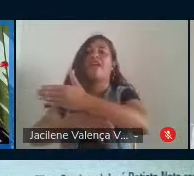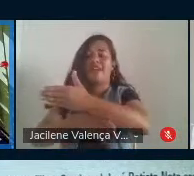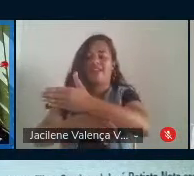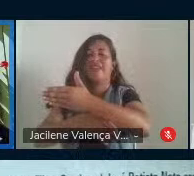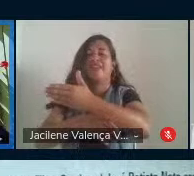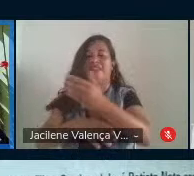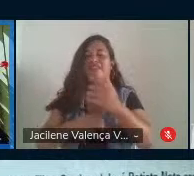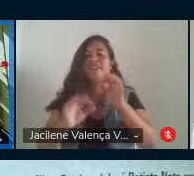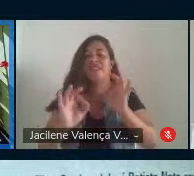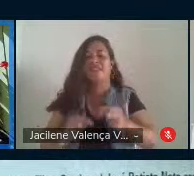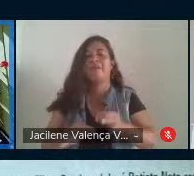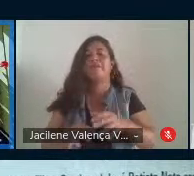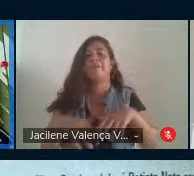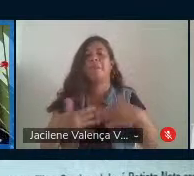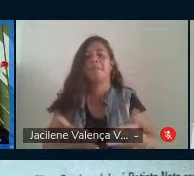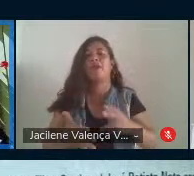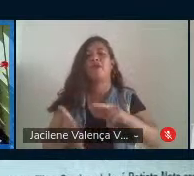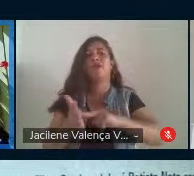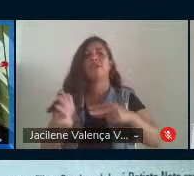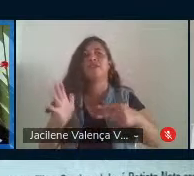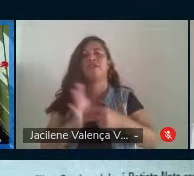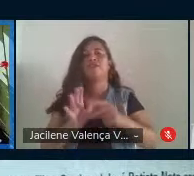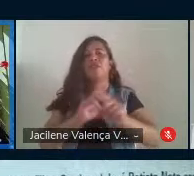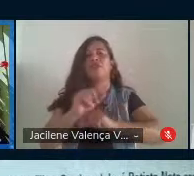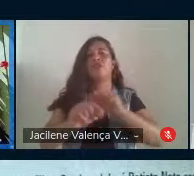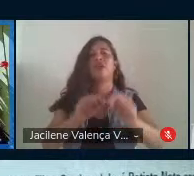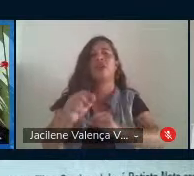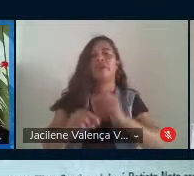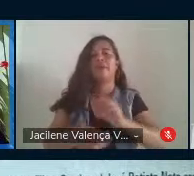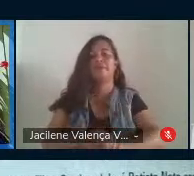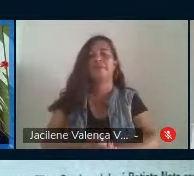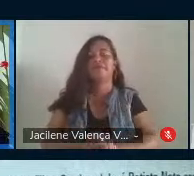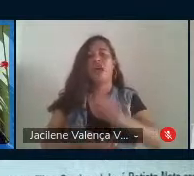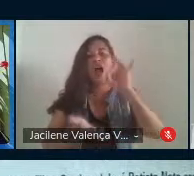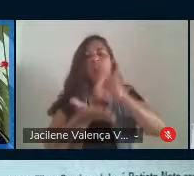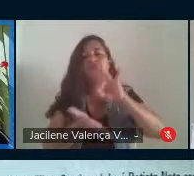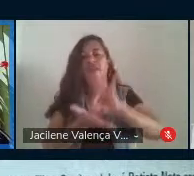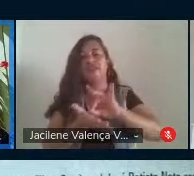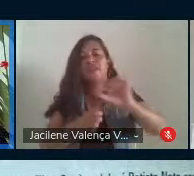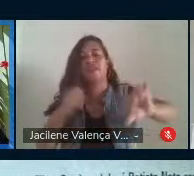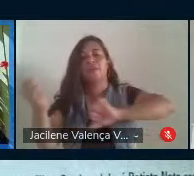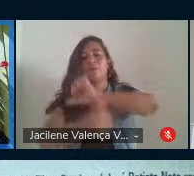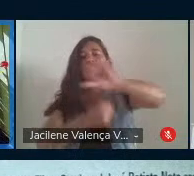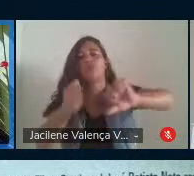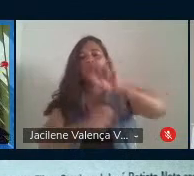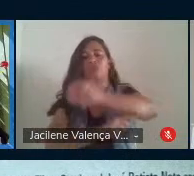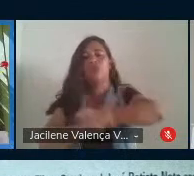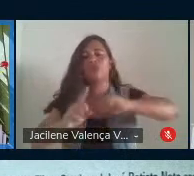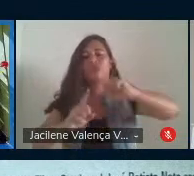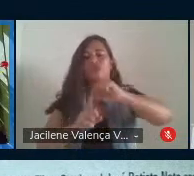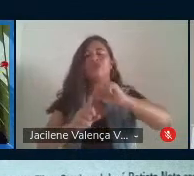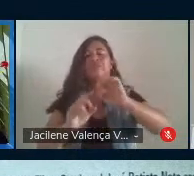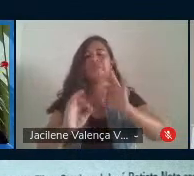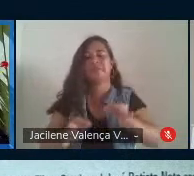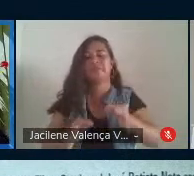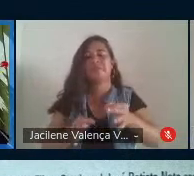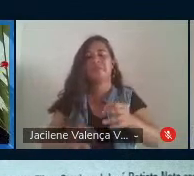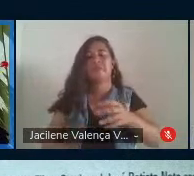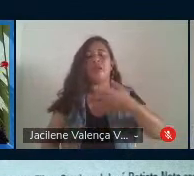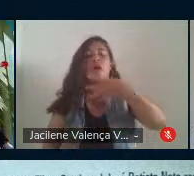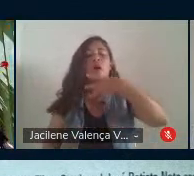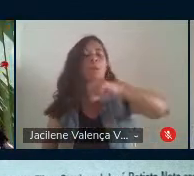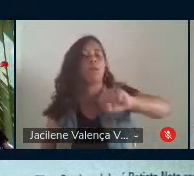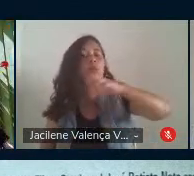ressignifique diuturnamente a realidade e mudanças da sociedade. Paulo Freire nos lembra